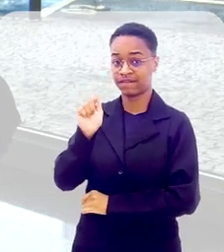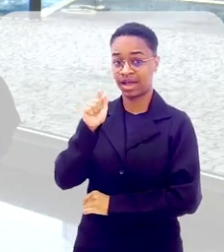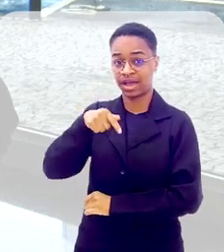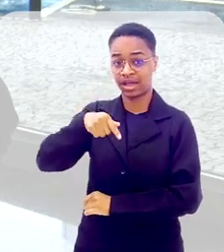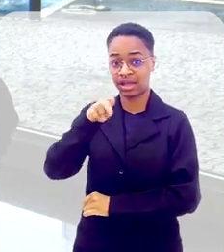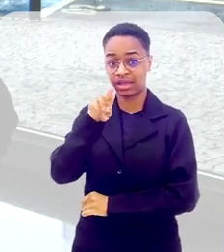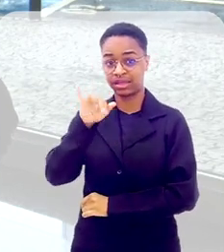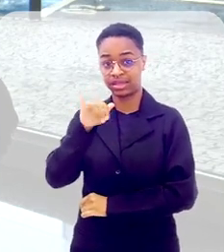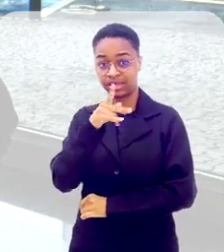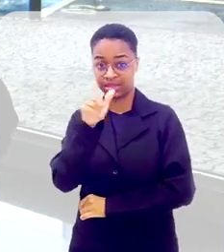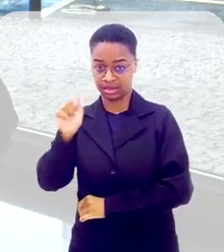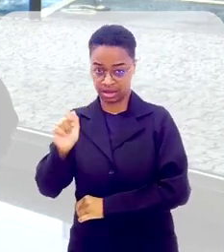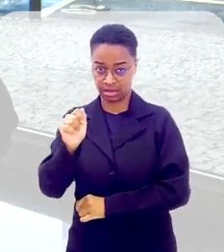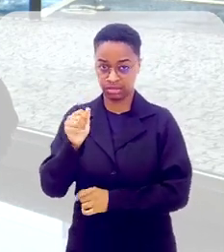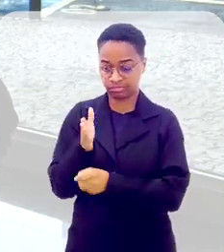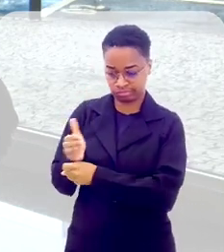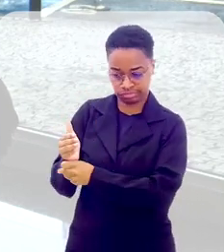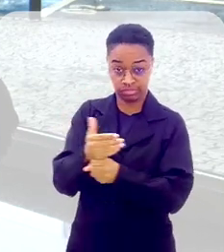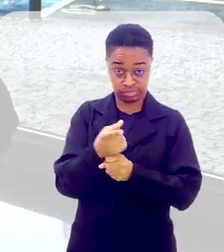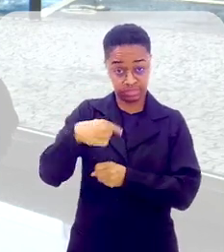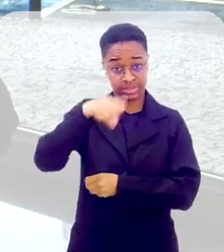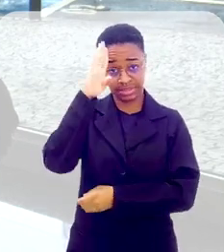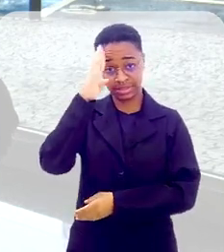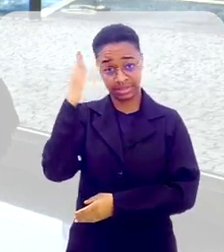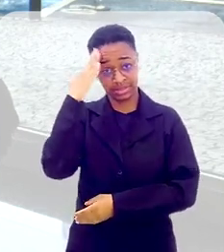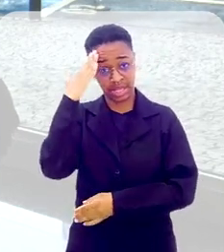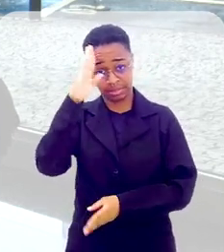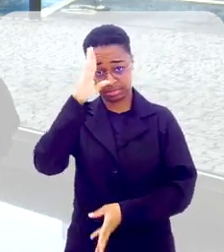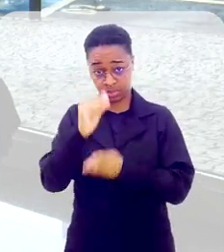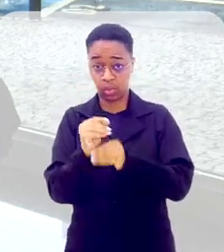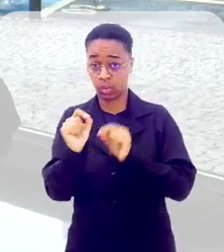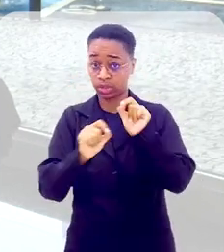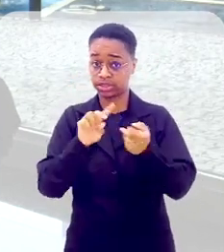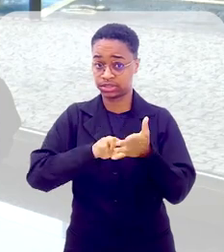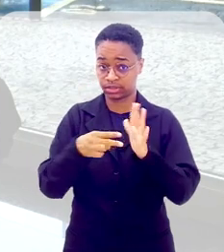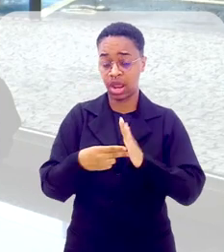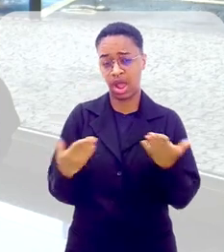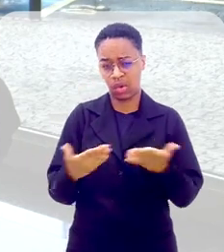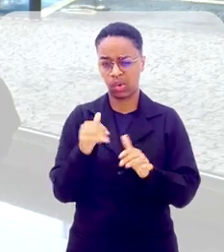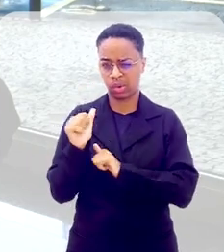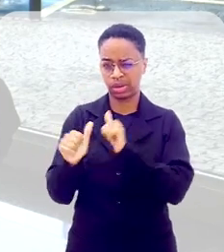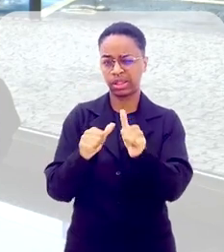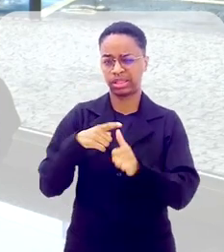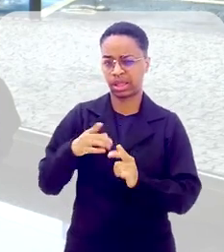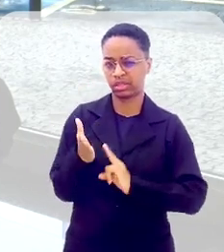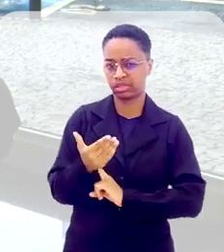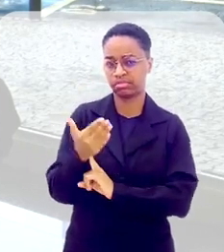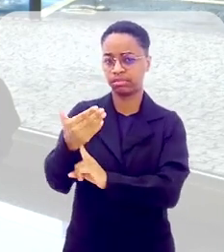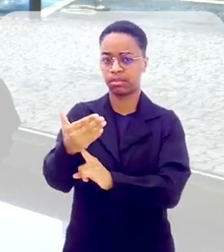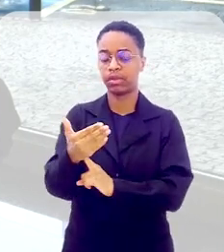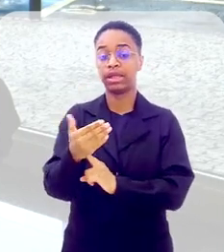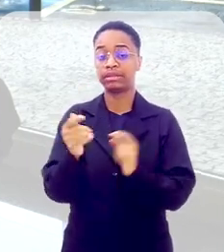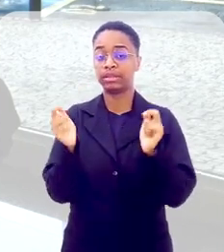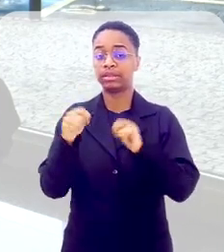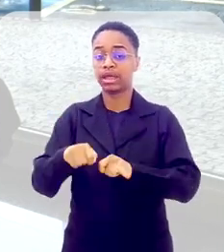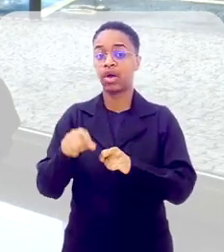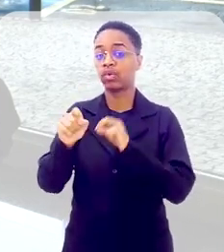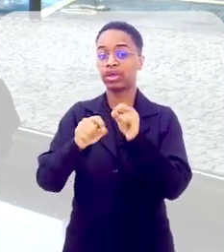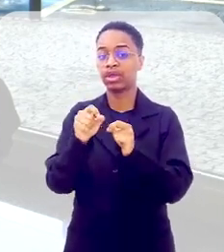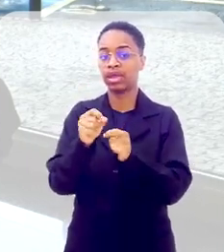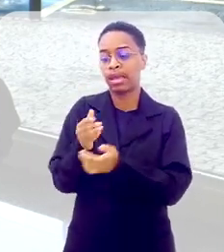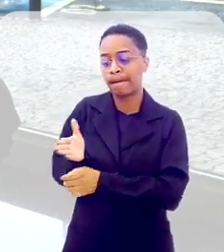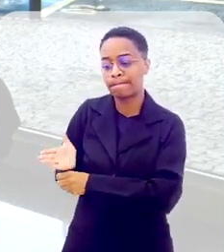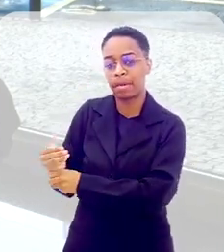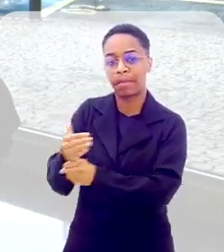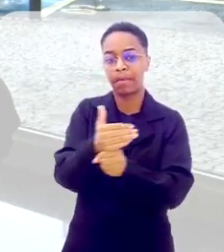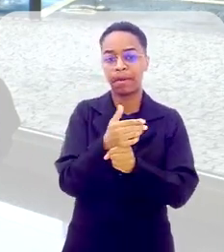sabe o significa fazer uma vaquinha. E hoje nós temos até já uma evolução tecnológica em que se faz